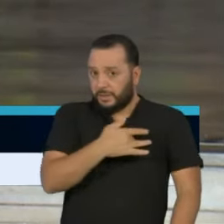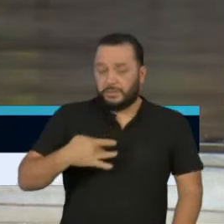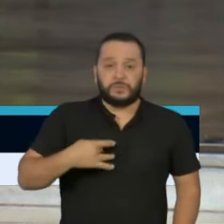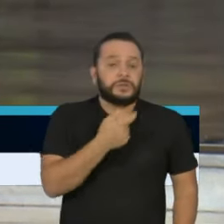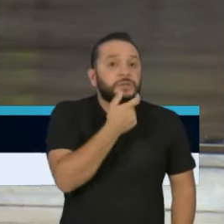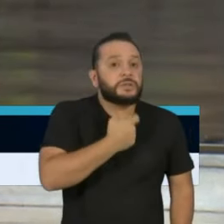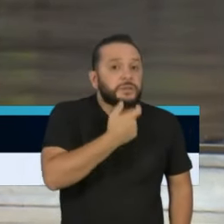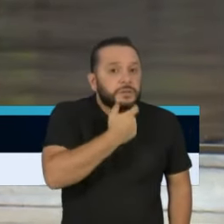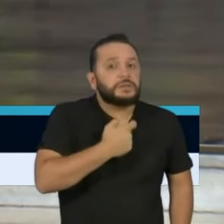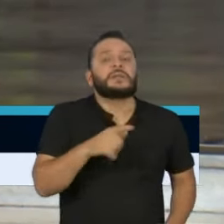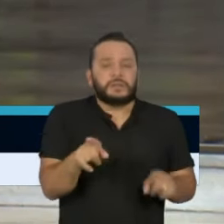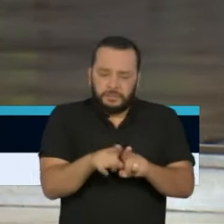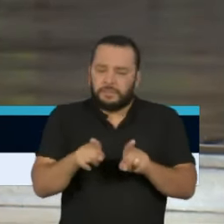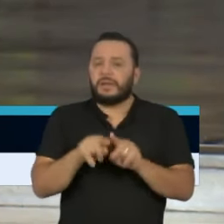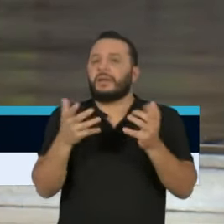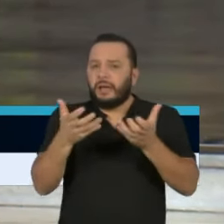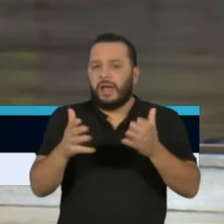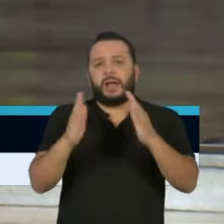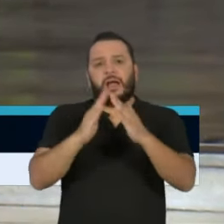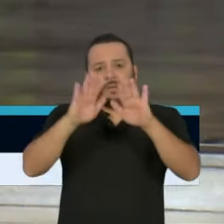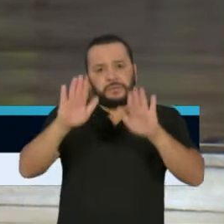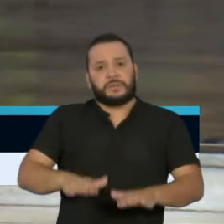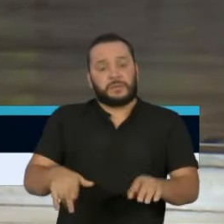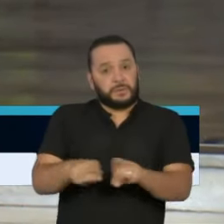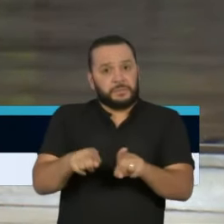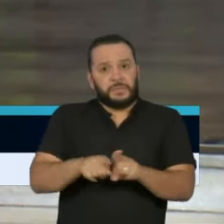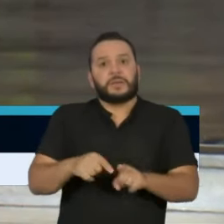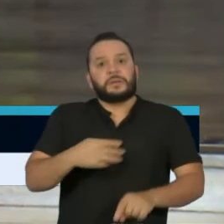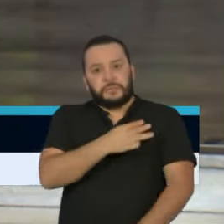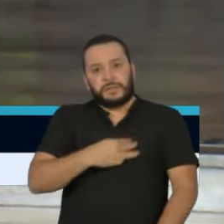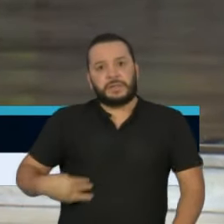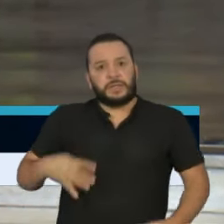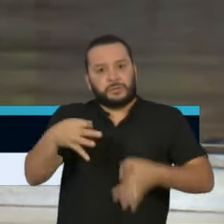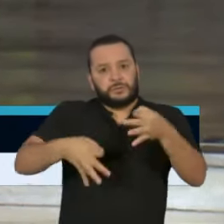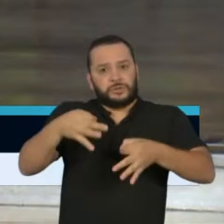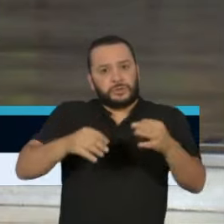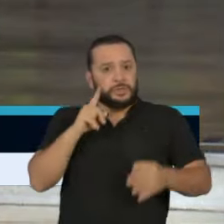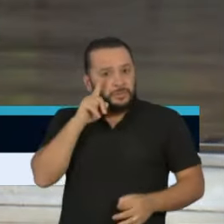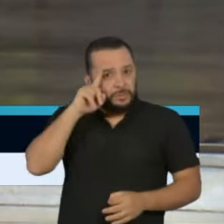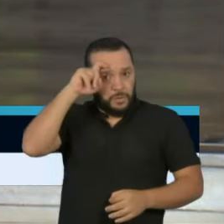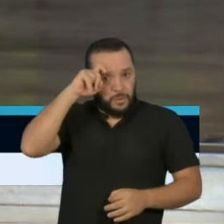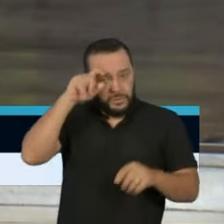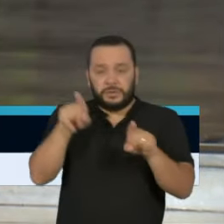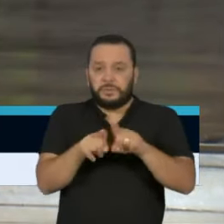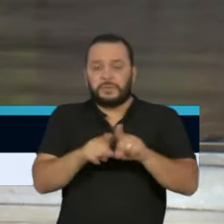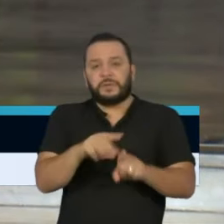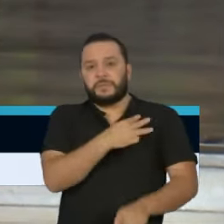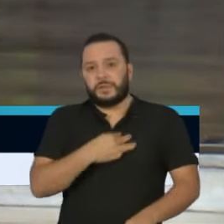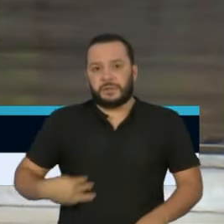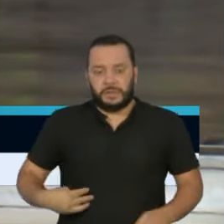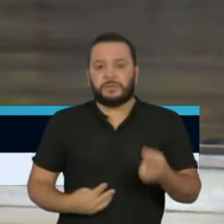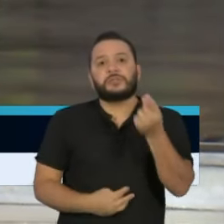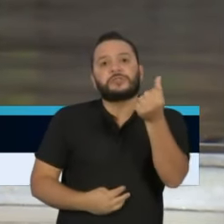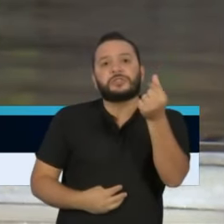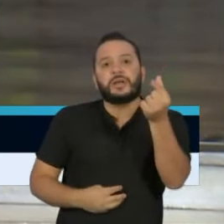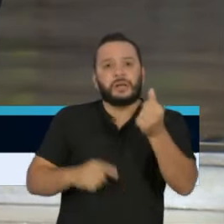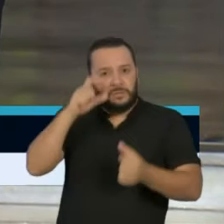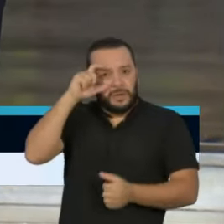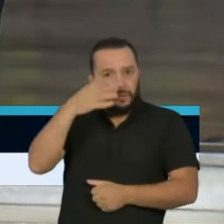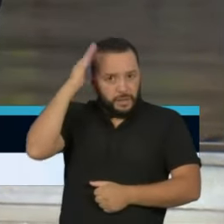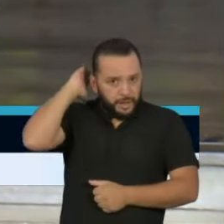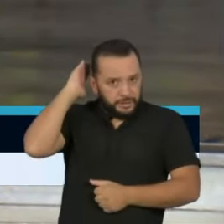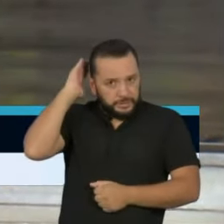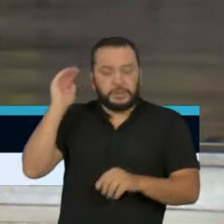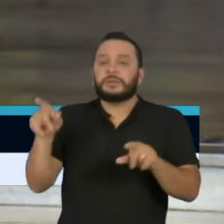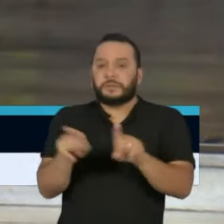ministro da Justiça, Sérgio Moro, o ministro da Fazenda, Paulo Guedes, o